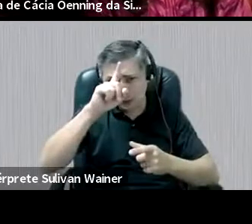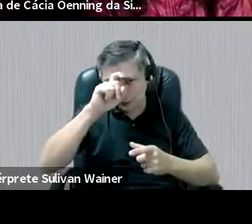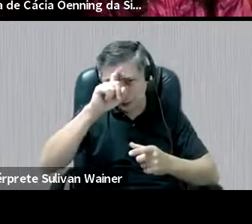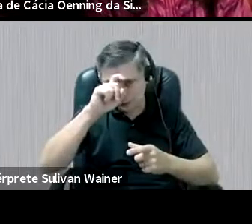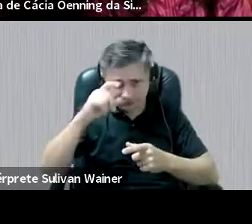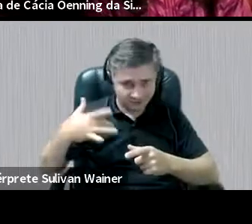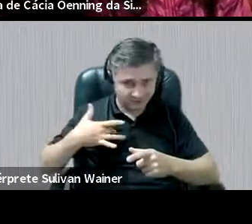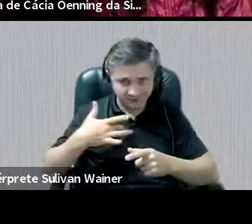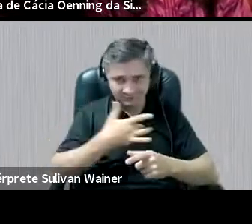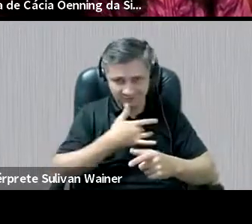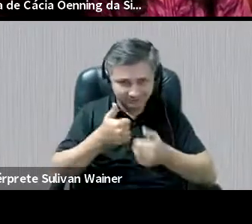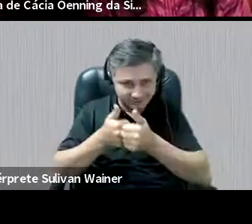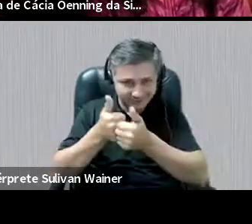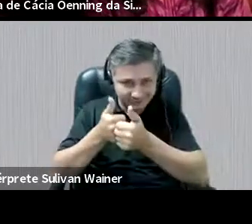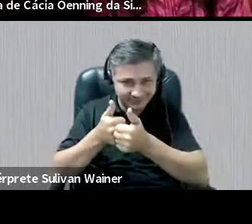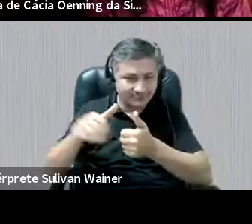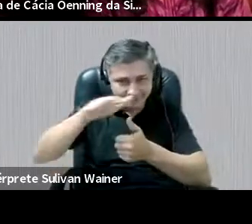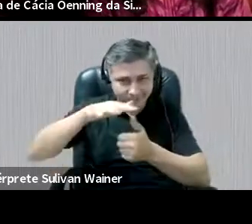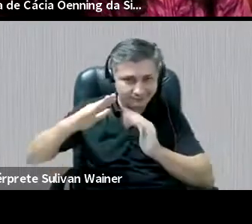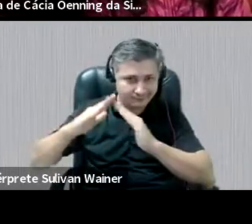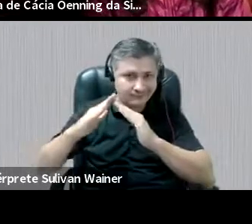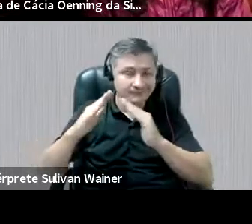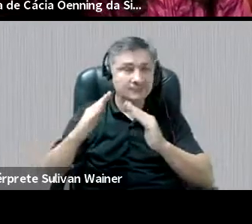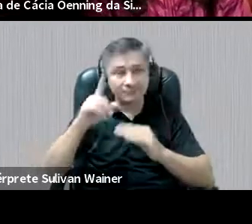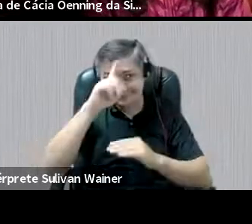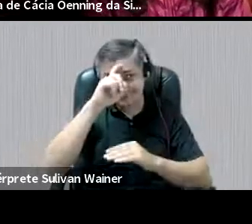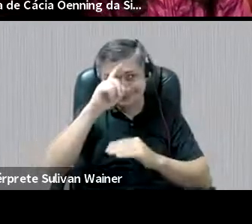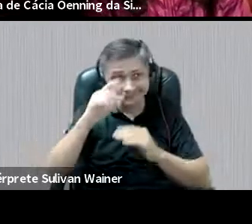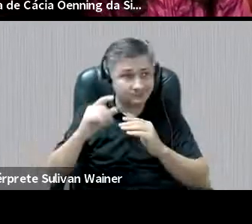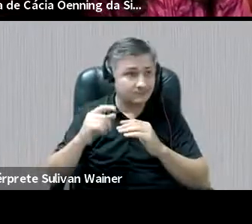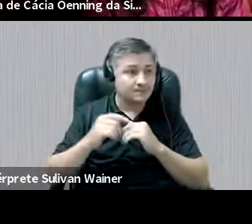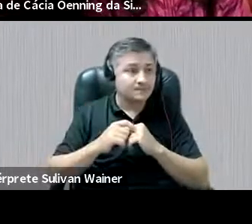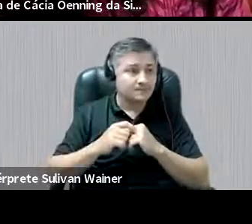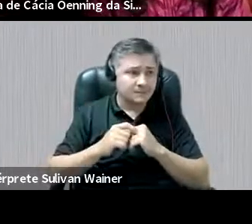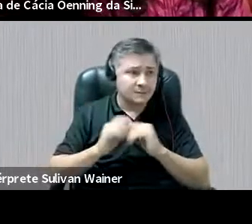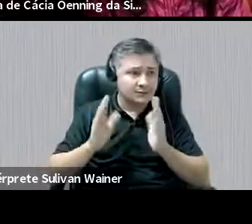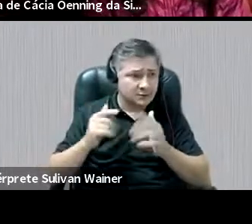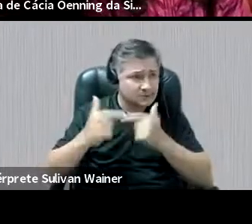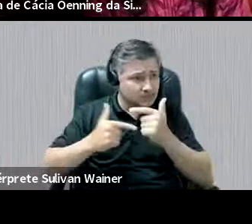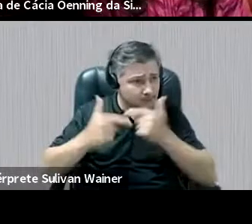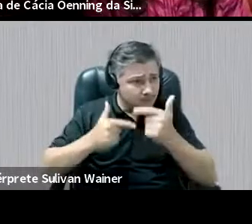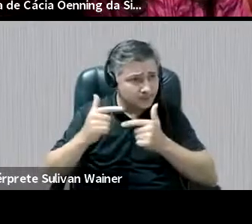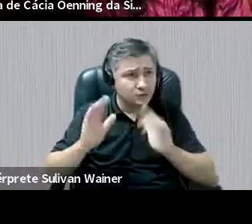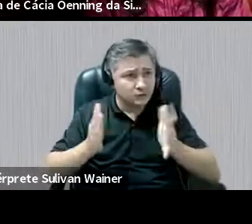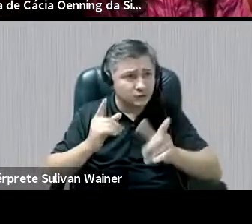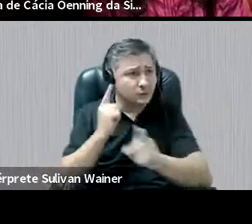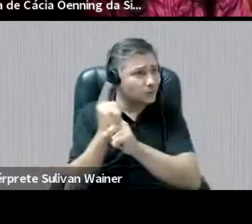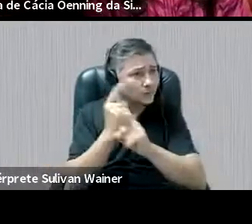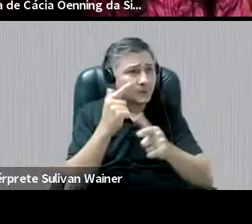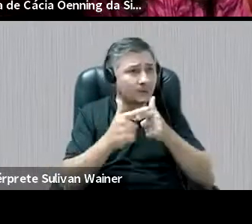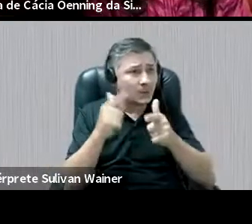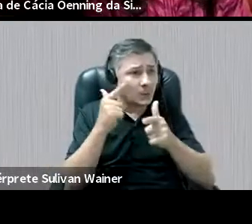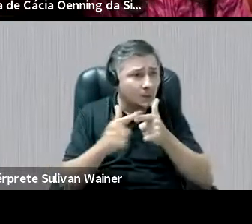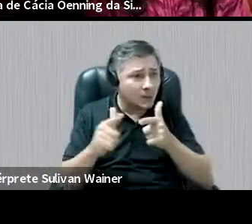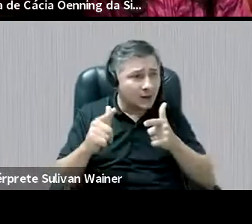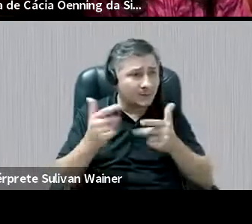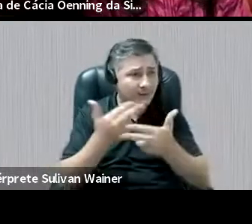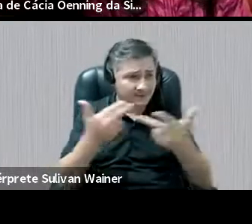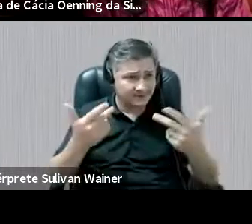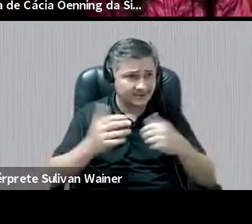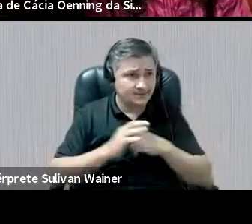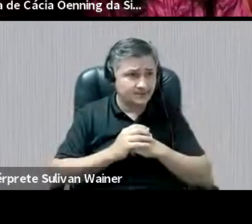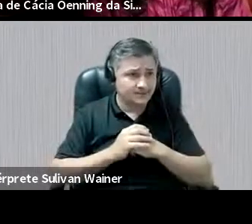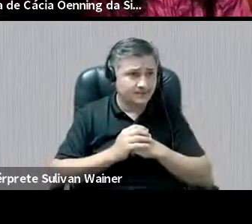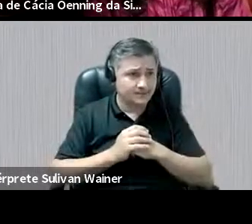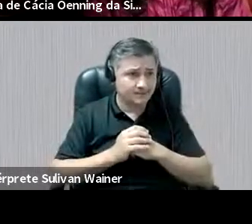faziam esse trabalho, a gente teve problemas em relação a isso. mas, por